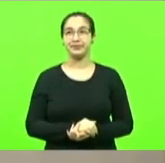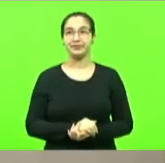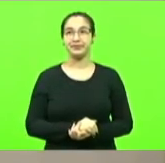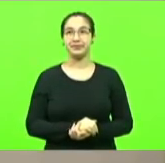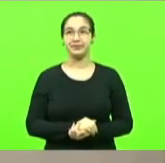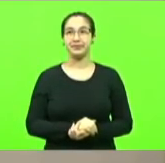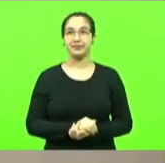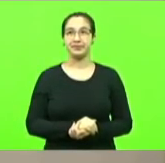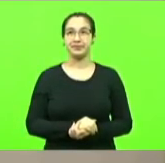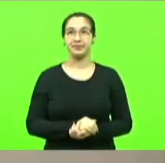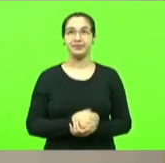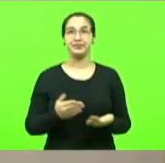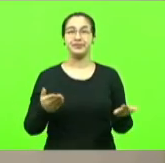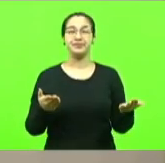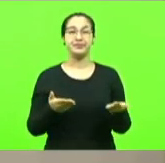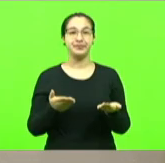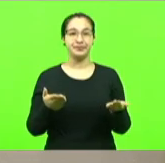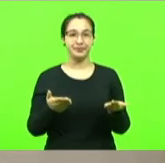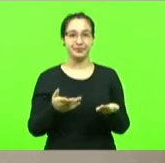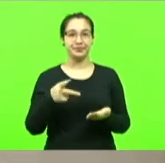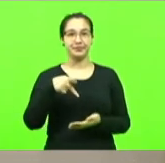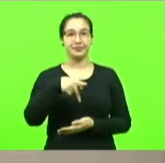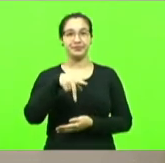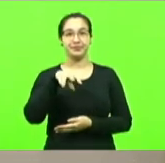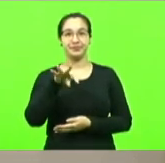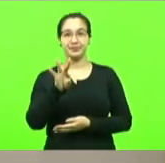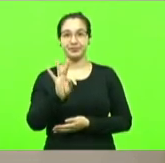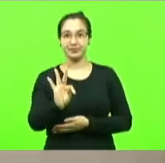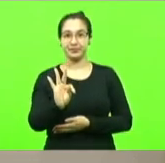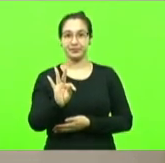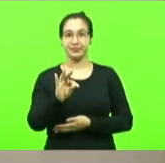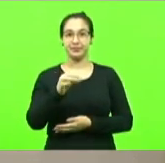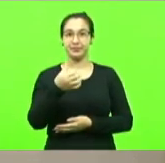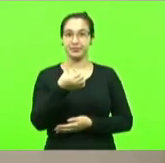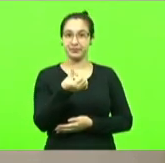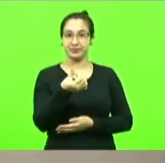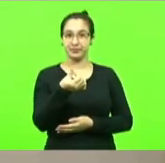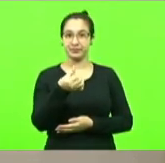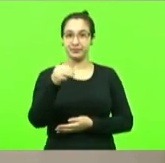próximo horário pertence ao PT tempo de 6 minutos